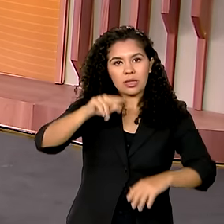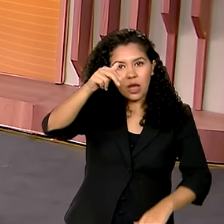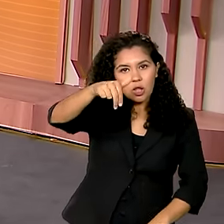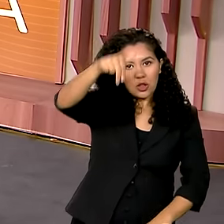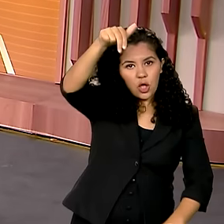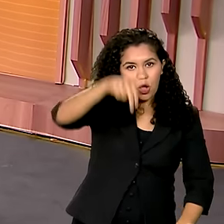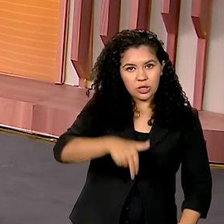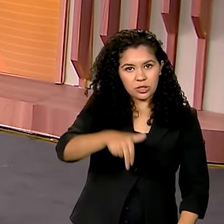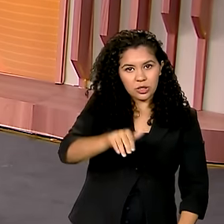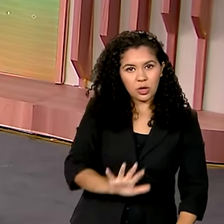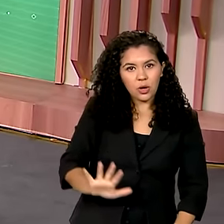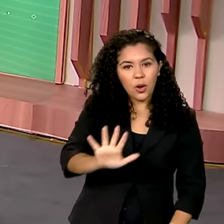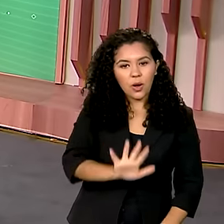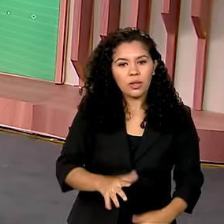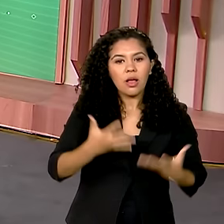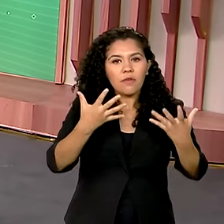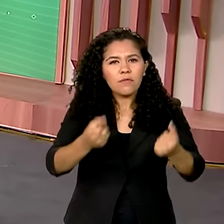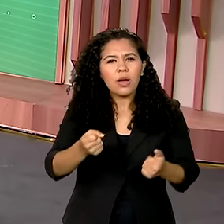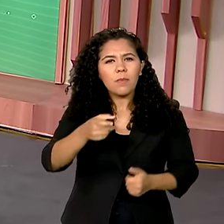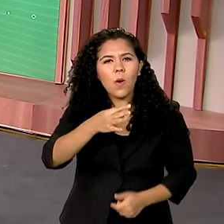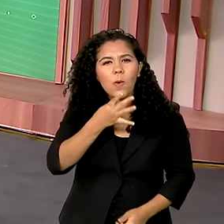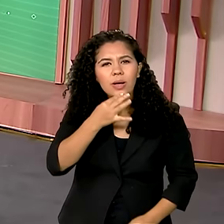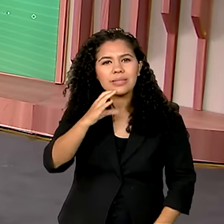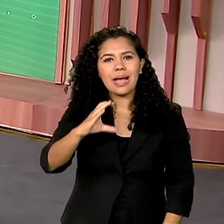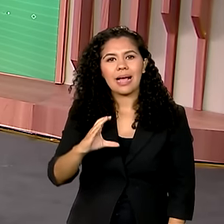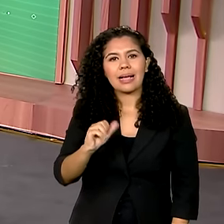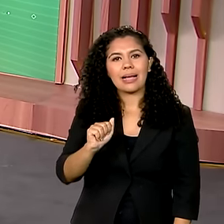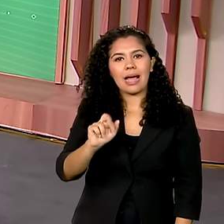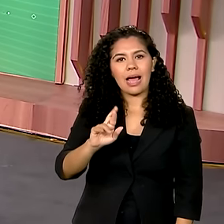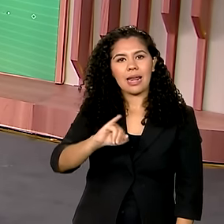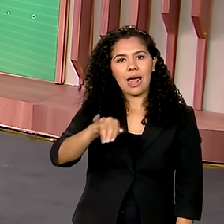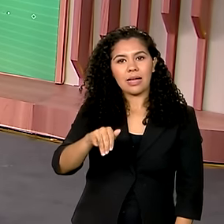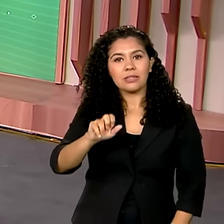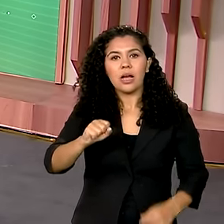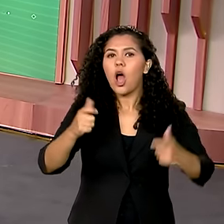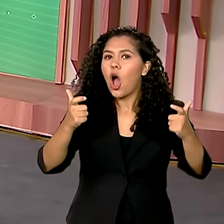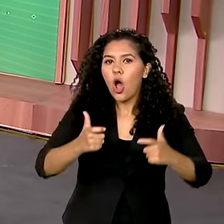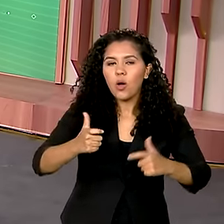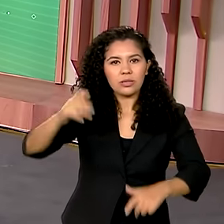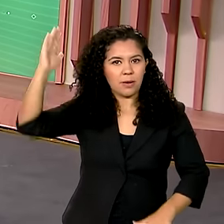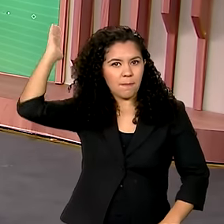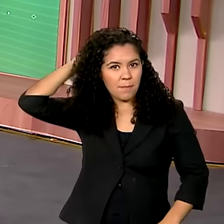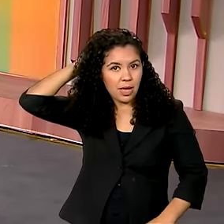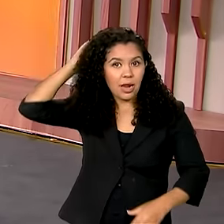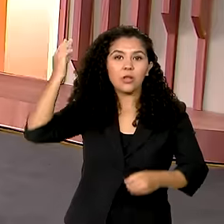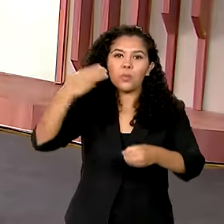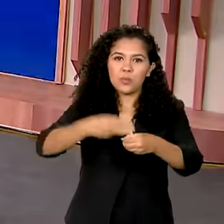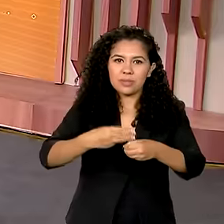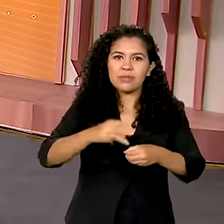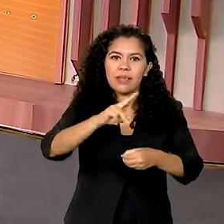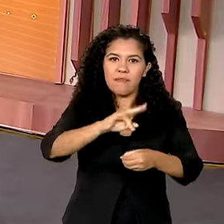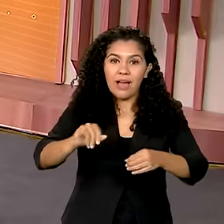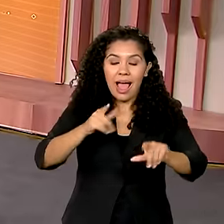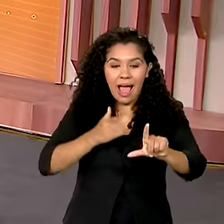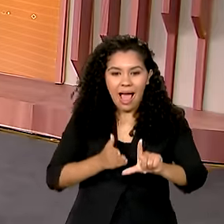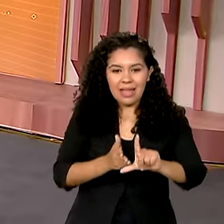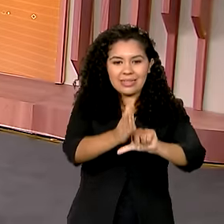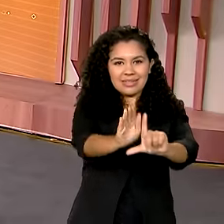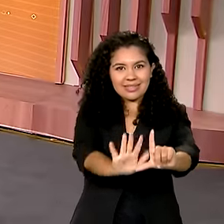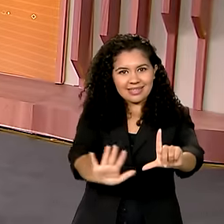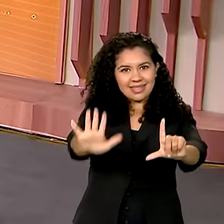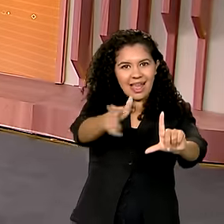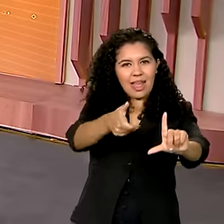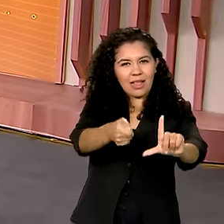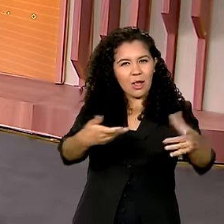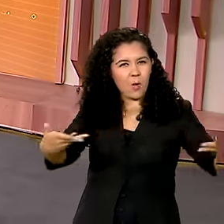Vamos conhecer Canaã dos Carajás, que fica no estado do Pará e é um dos municípios que terá acesso a essa TV com maior qualidade